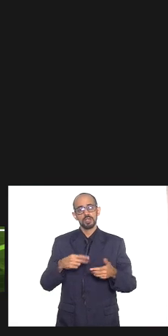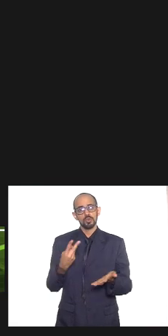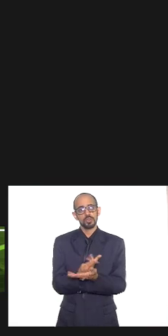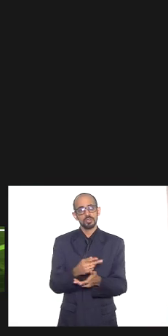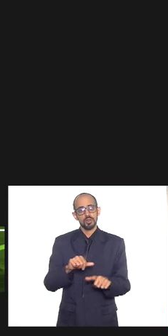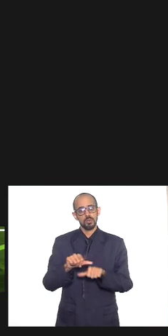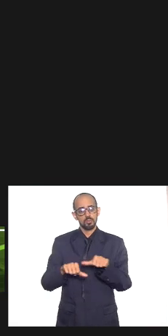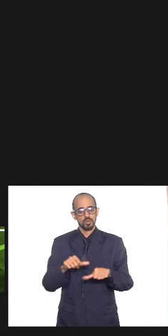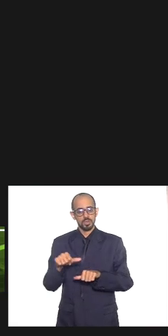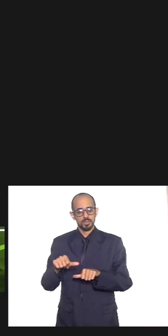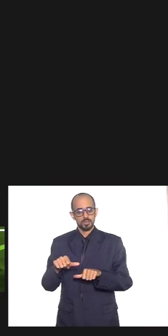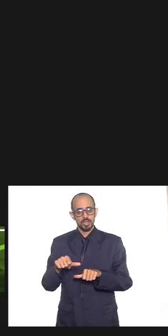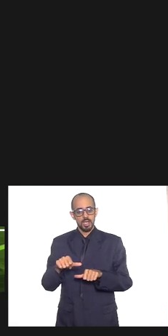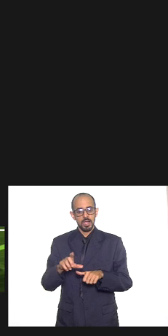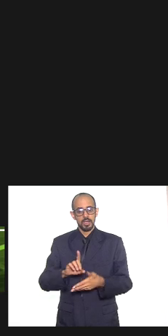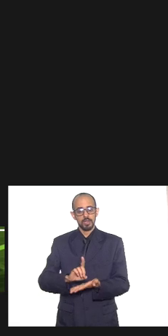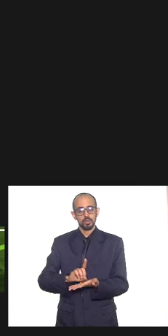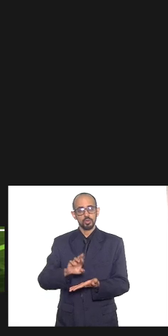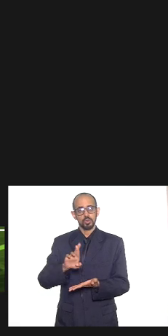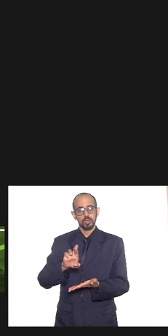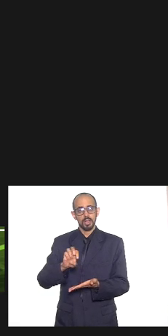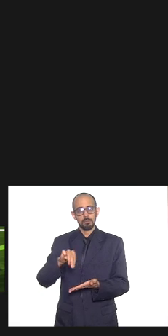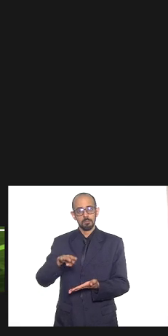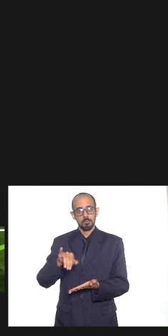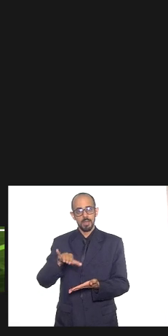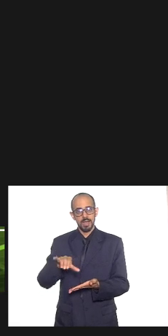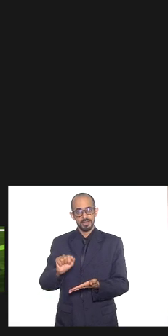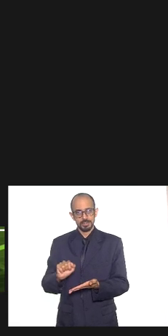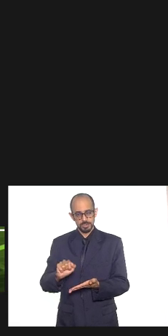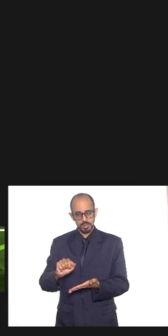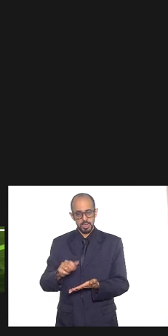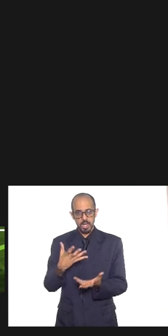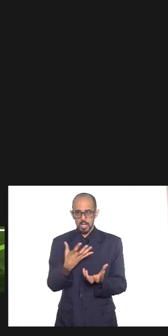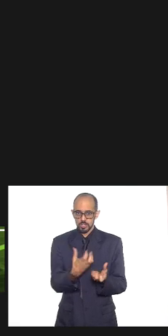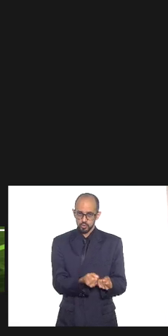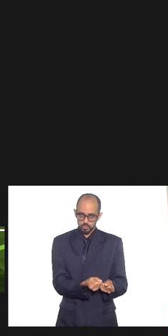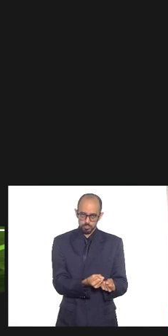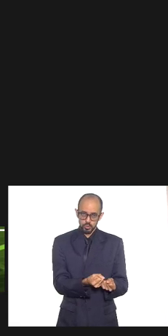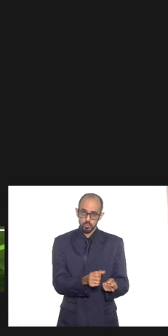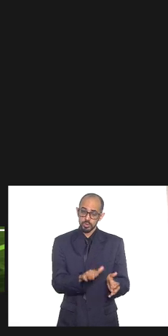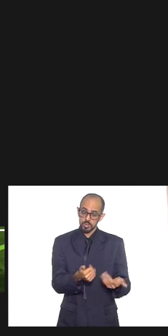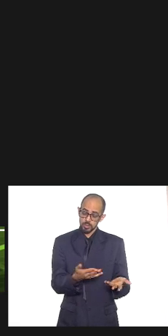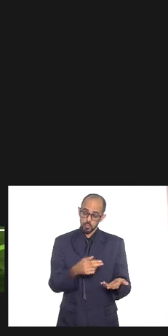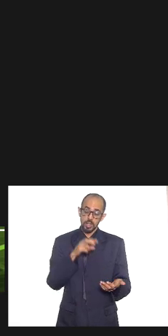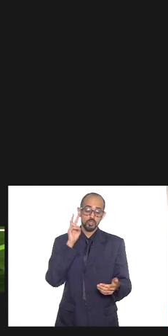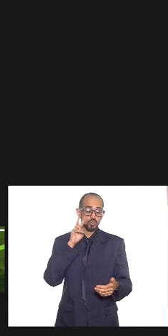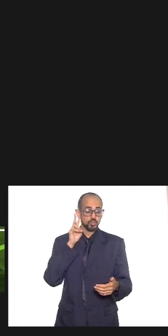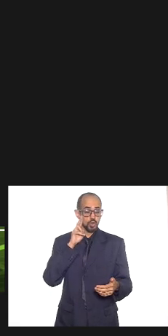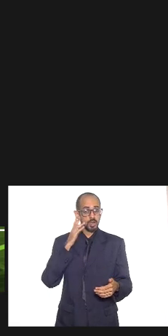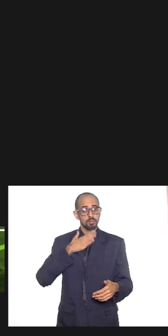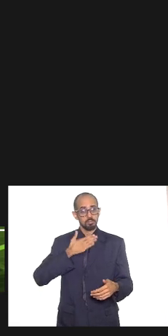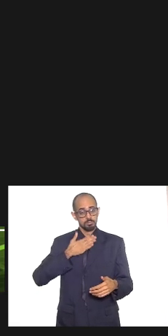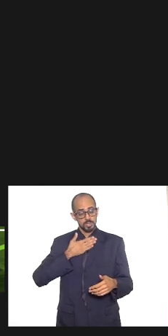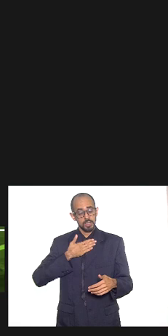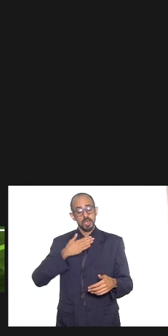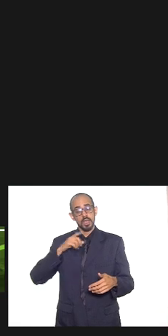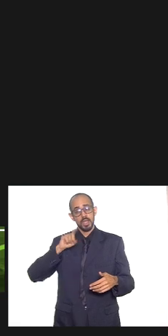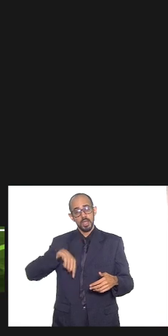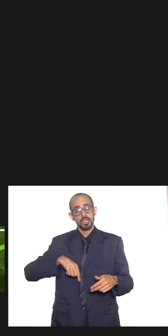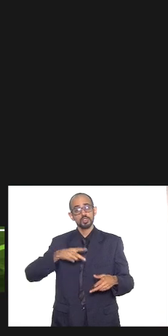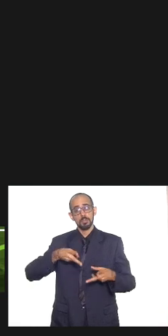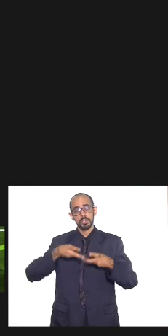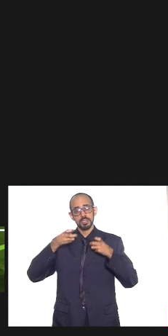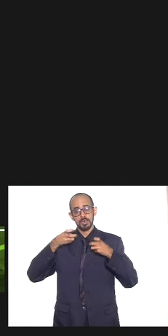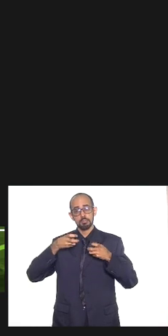a doutora Márcia Noeli assume a unidade entendeu? então o histórico que eu tenho para colocar é um histórico de enxergar a